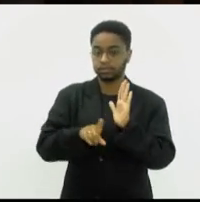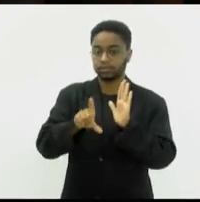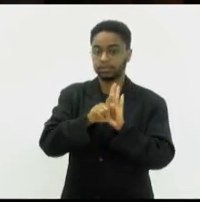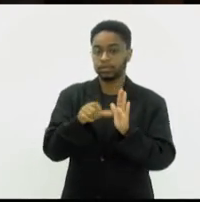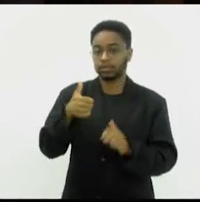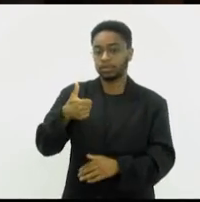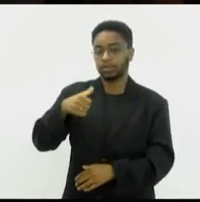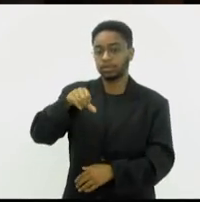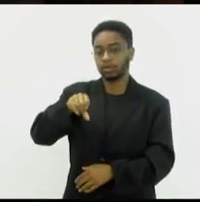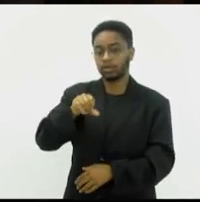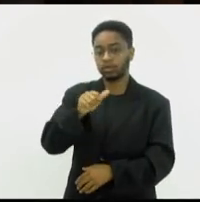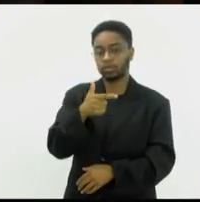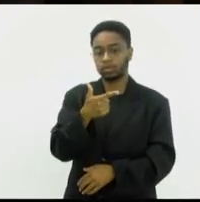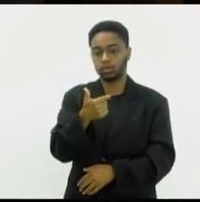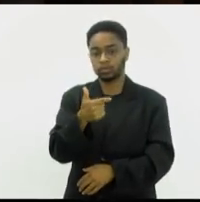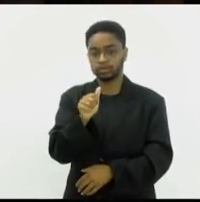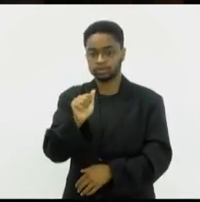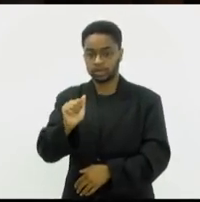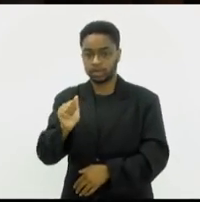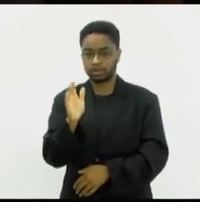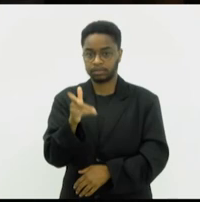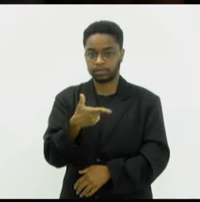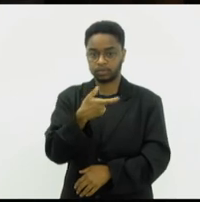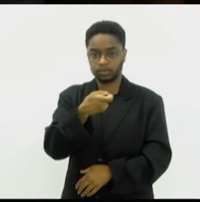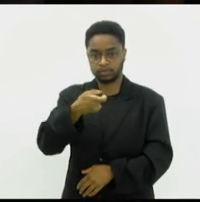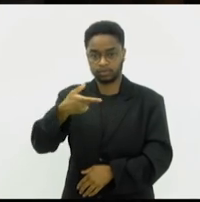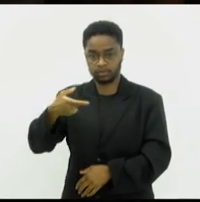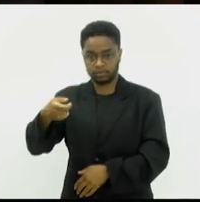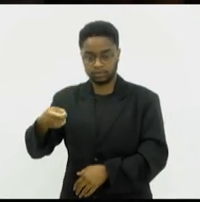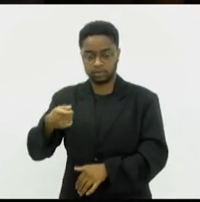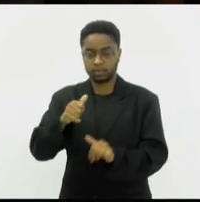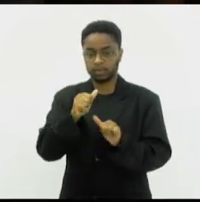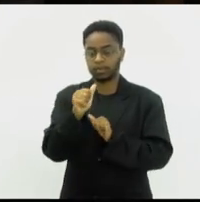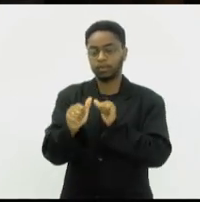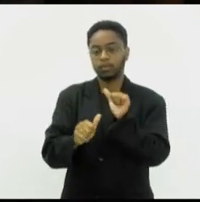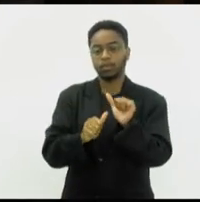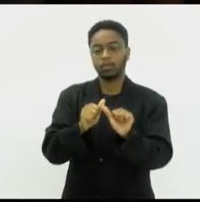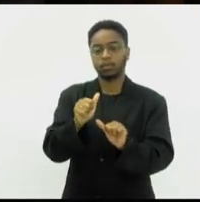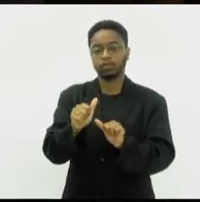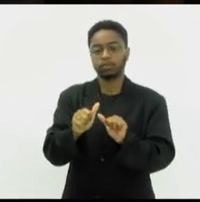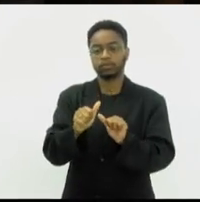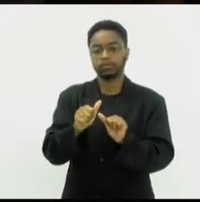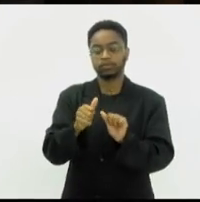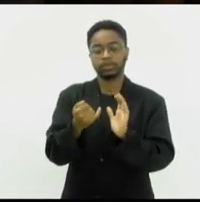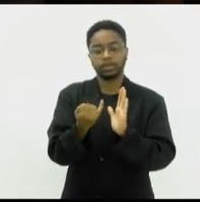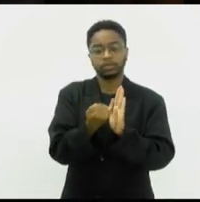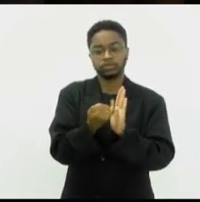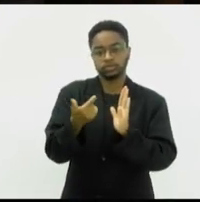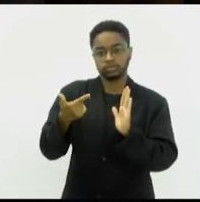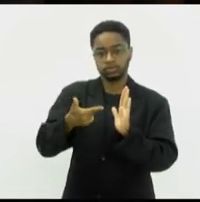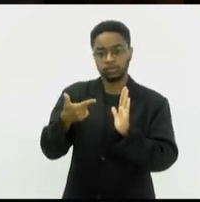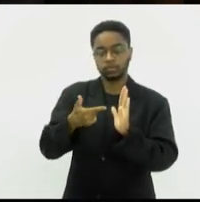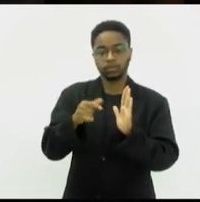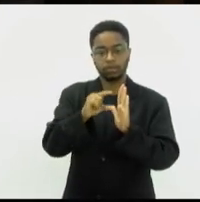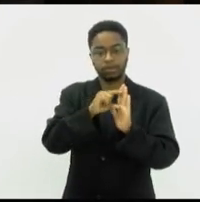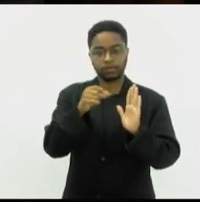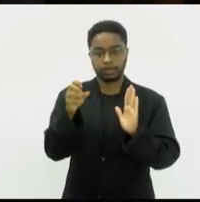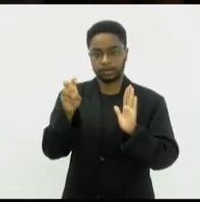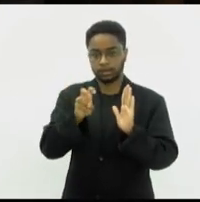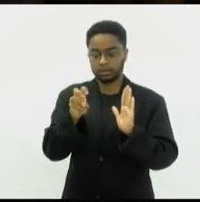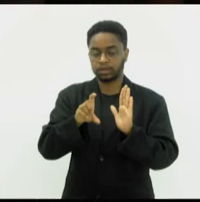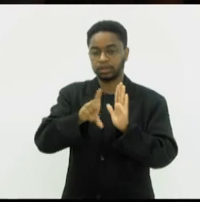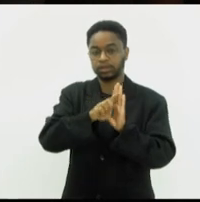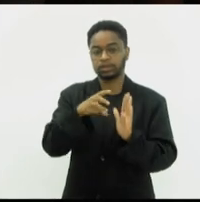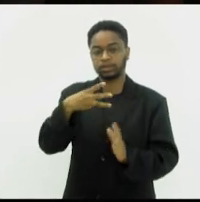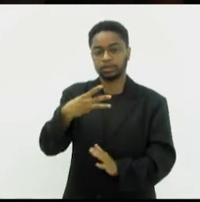1912A de 2020, a qual ele altera o inciso segundo do parágrafo quinto da lei 3